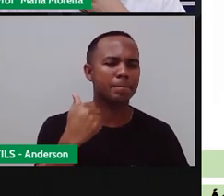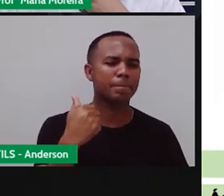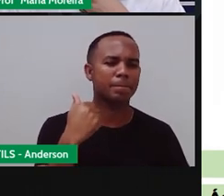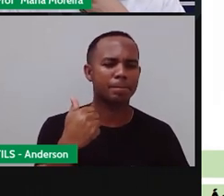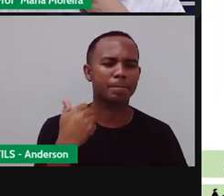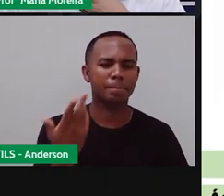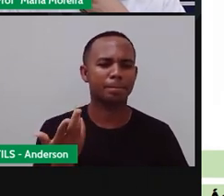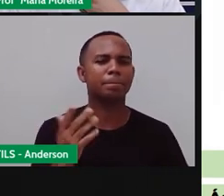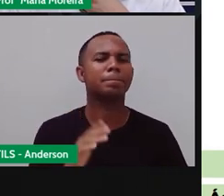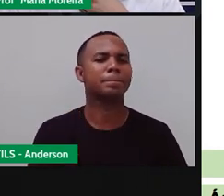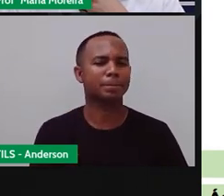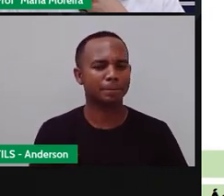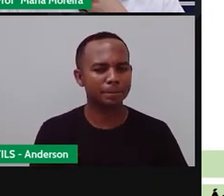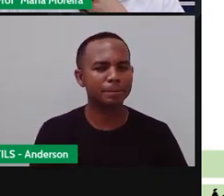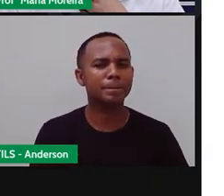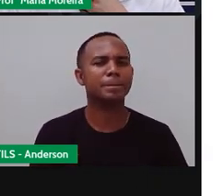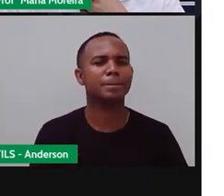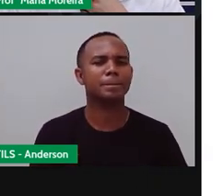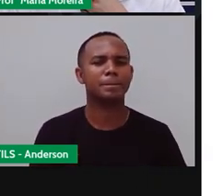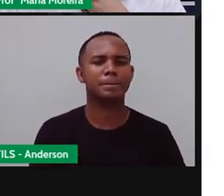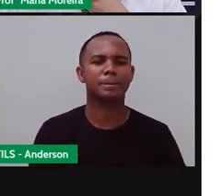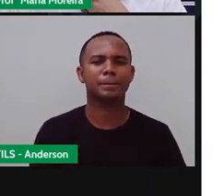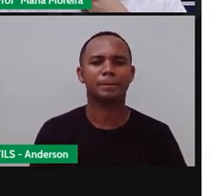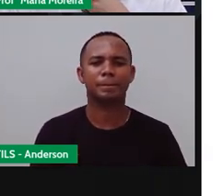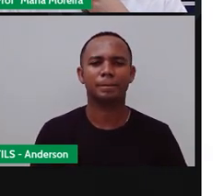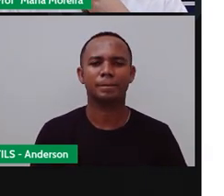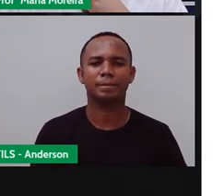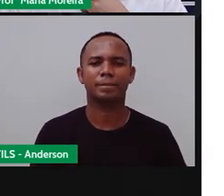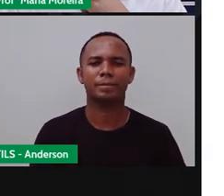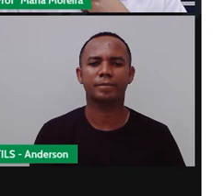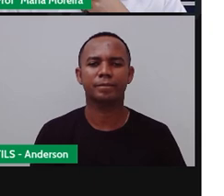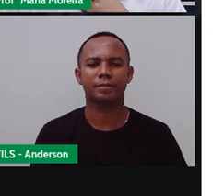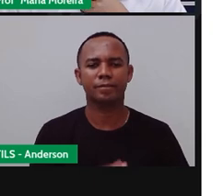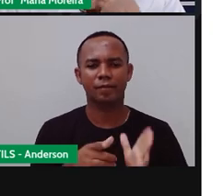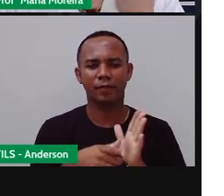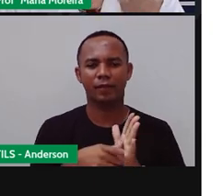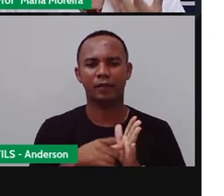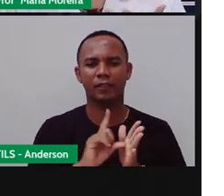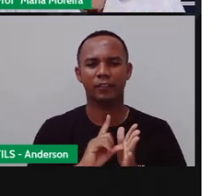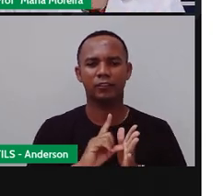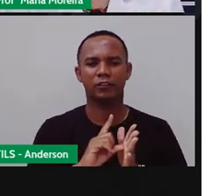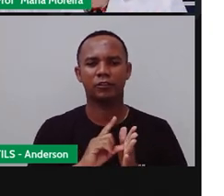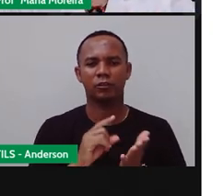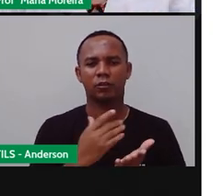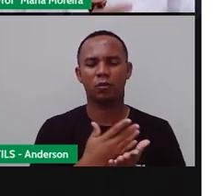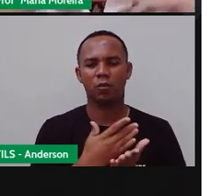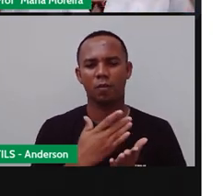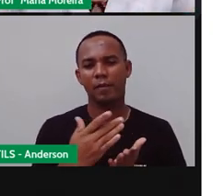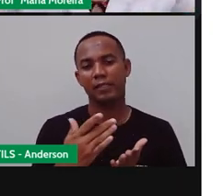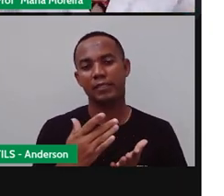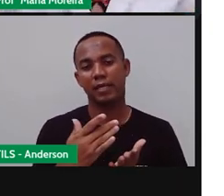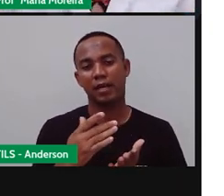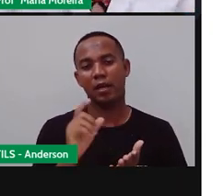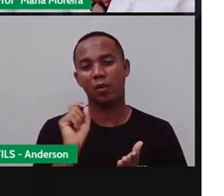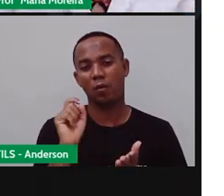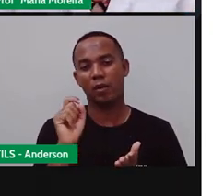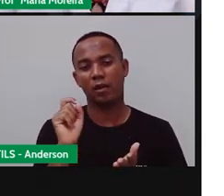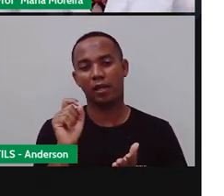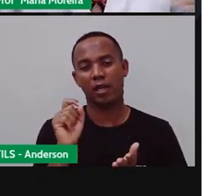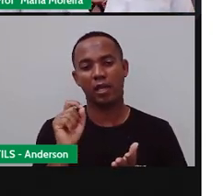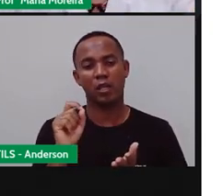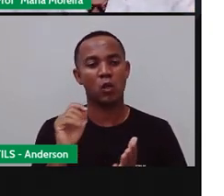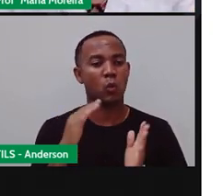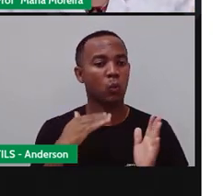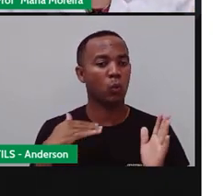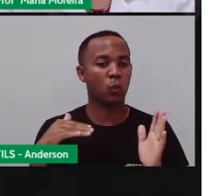Hum, eu também tenho. Bom, antes de começar, né? A prova vai fazer uma apanhada aqui sobre quase